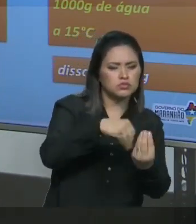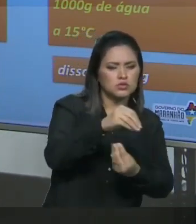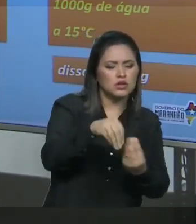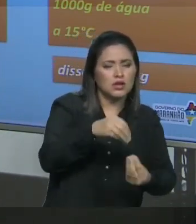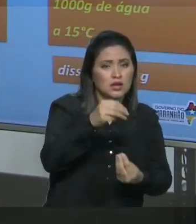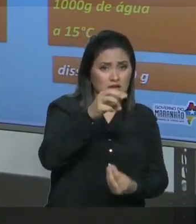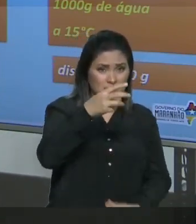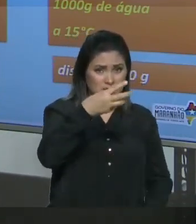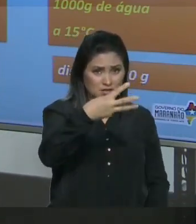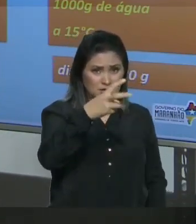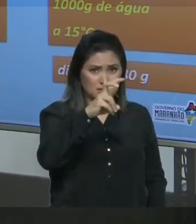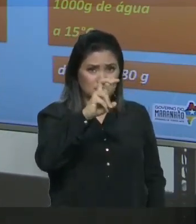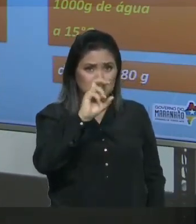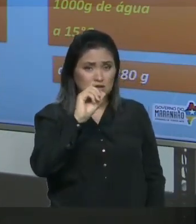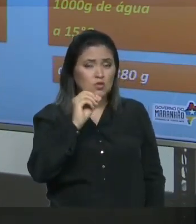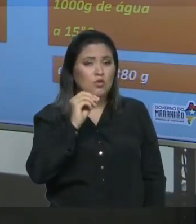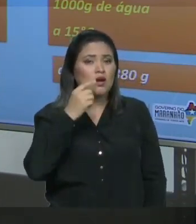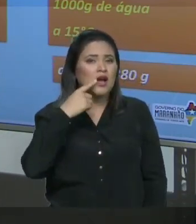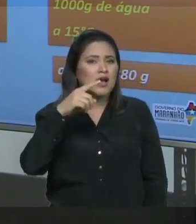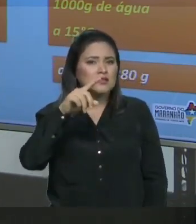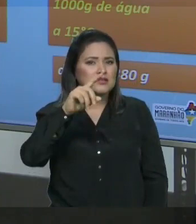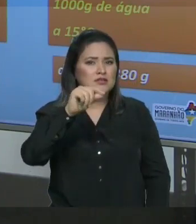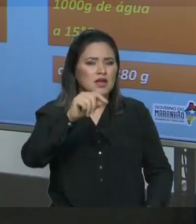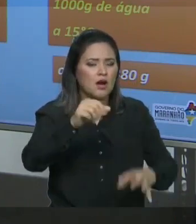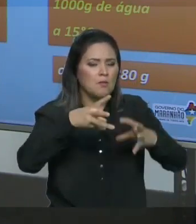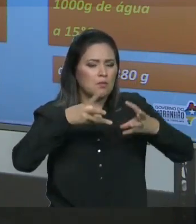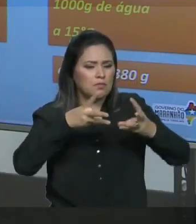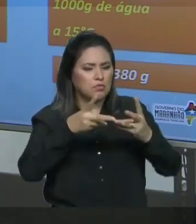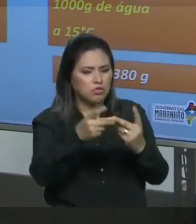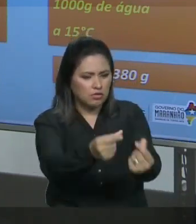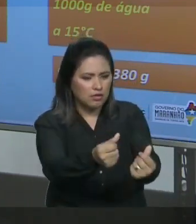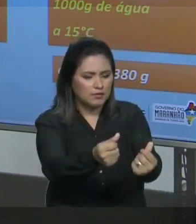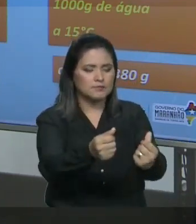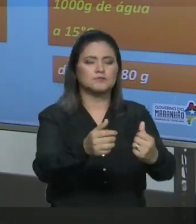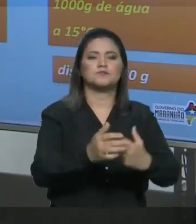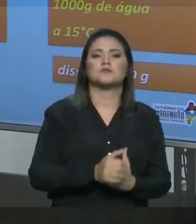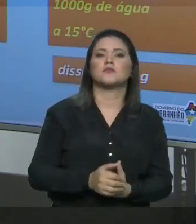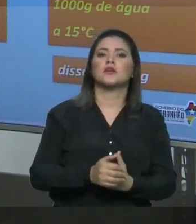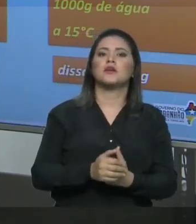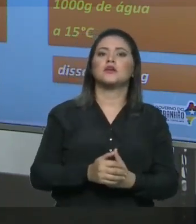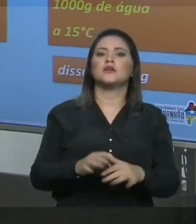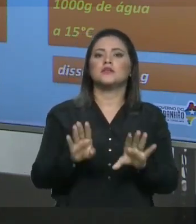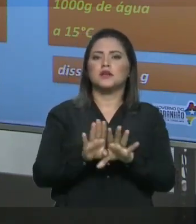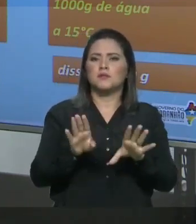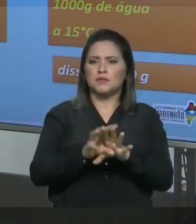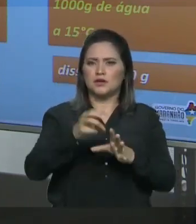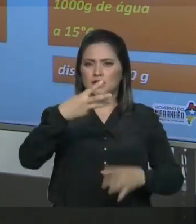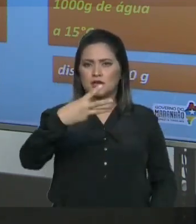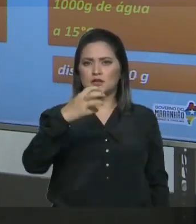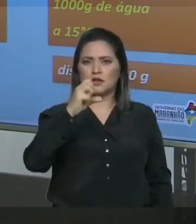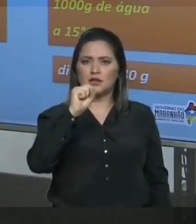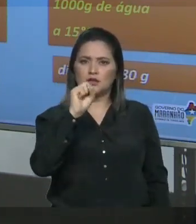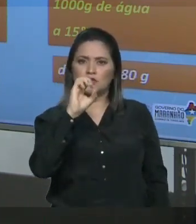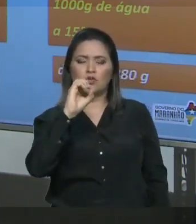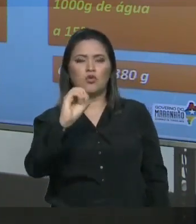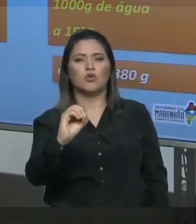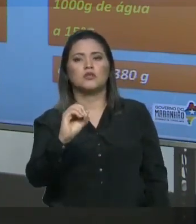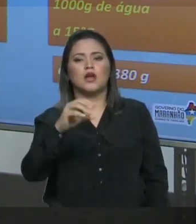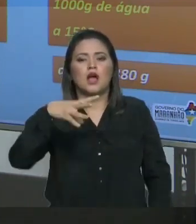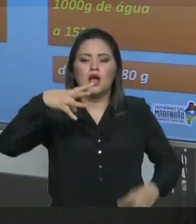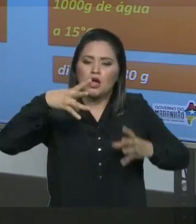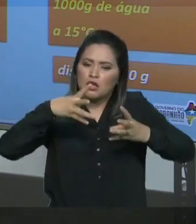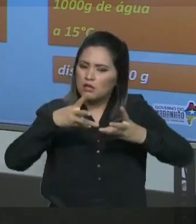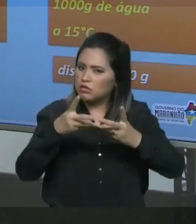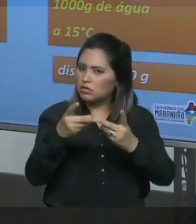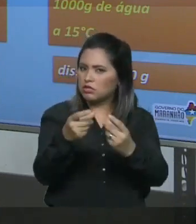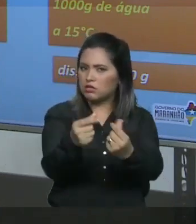a 15 graus Celsius eu consigo aumentar um pouco mais A 380 e continuar dissolvendo sal de cozinha Mas quando eu vou